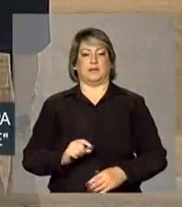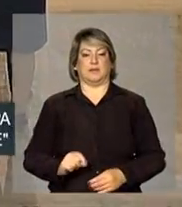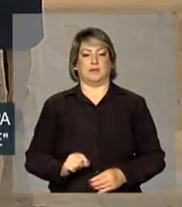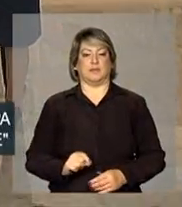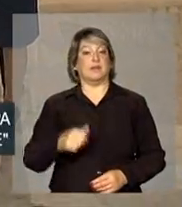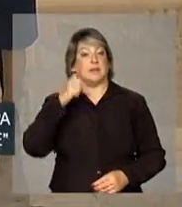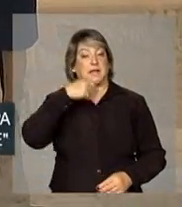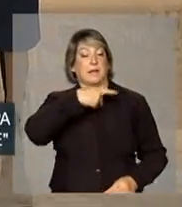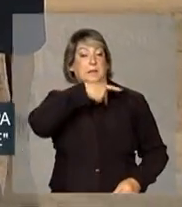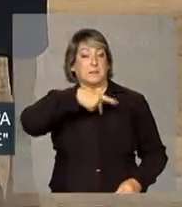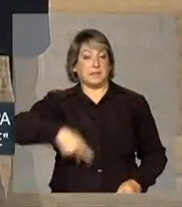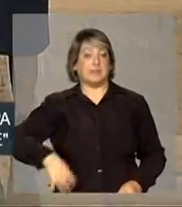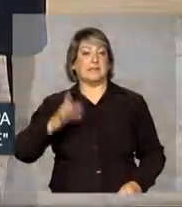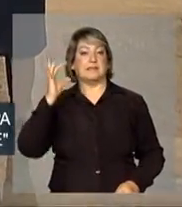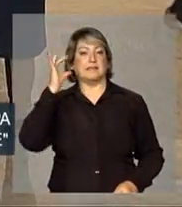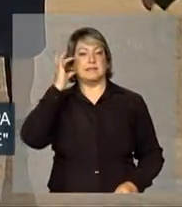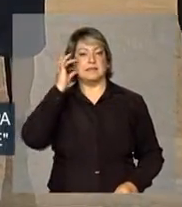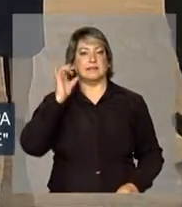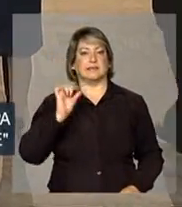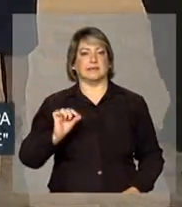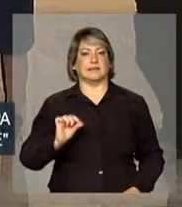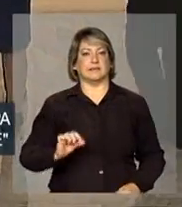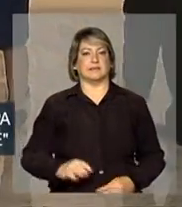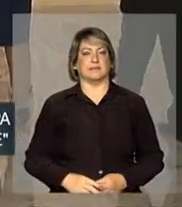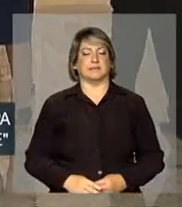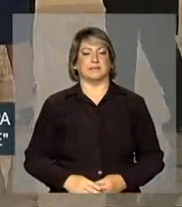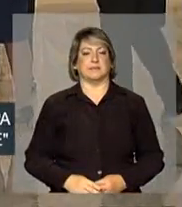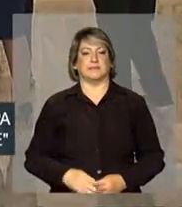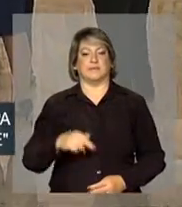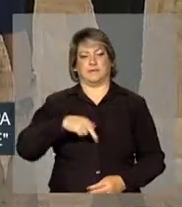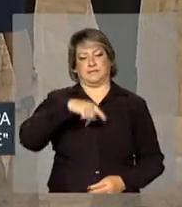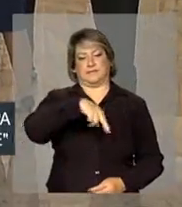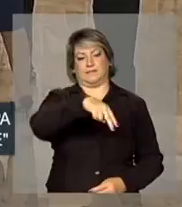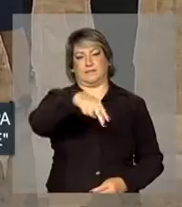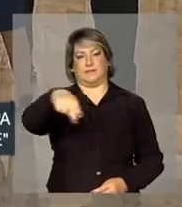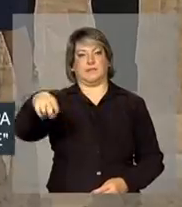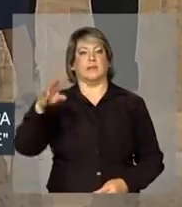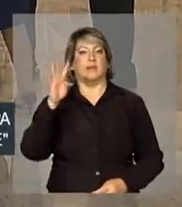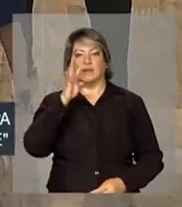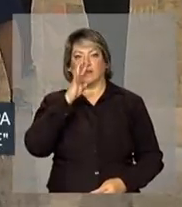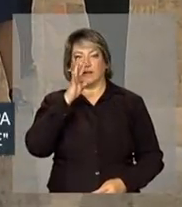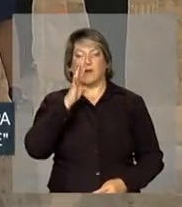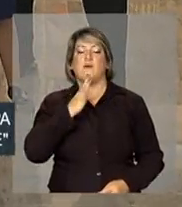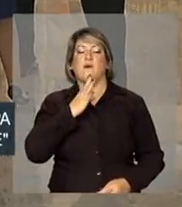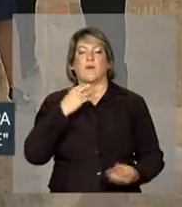a presidenta Dilma Rousseff percorre a exposição.